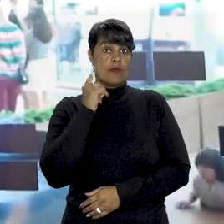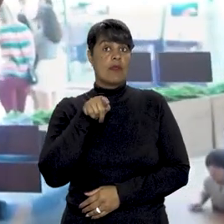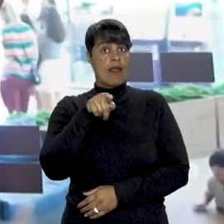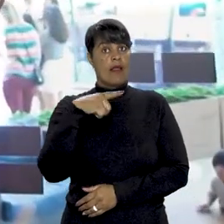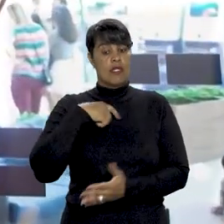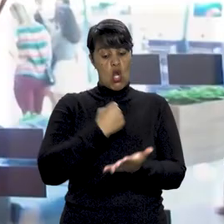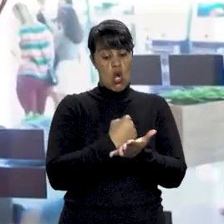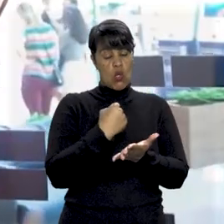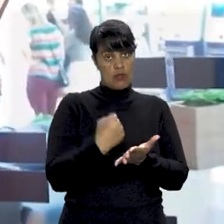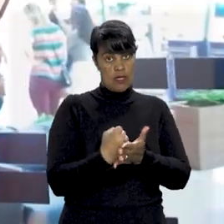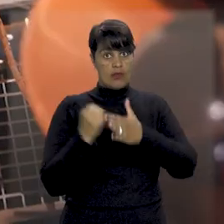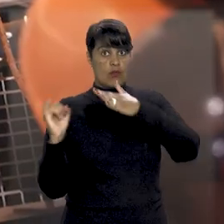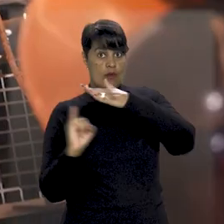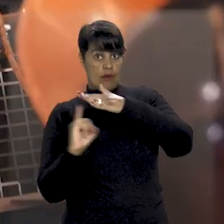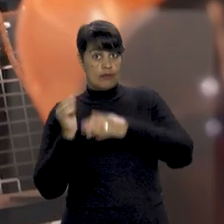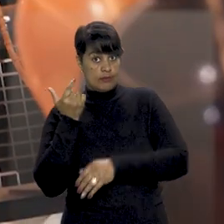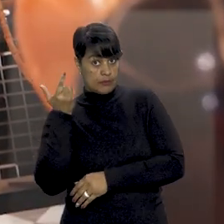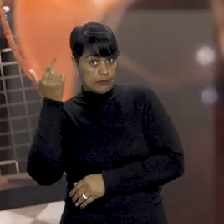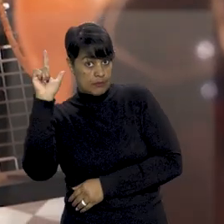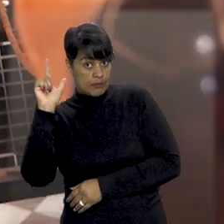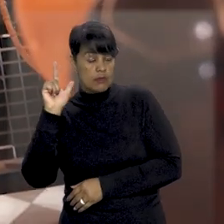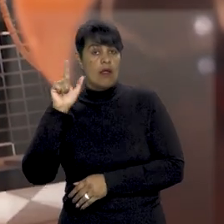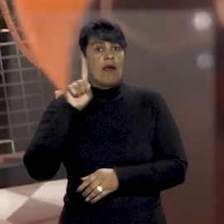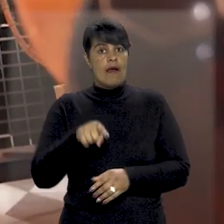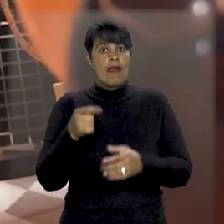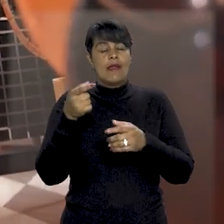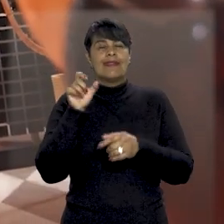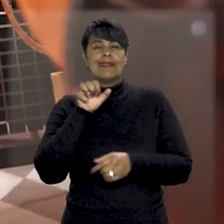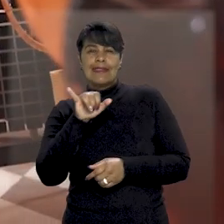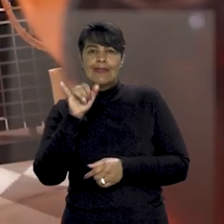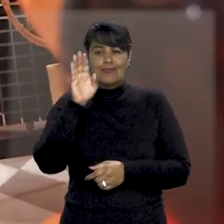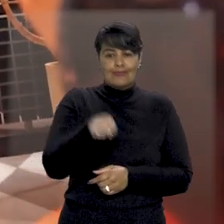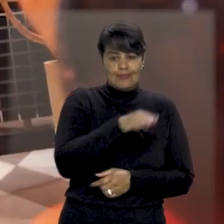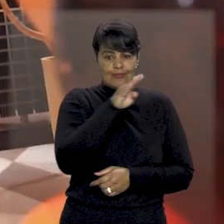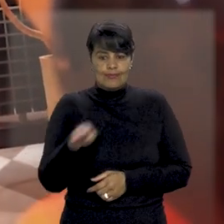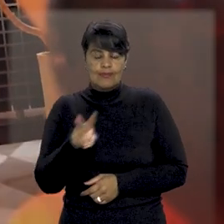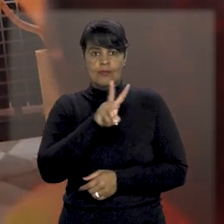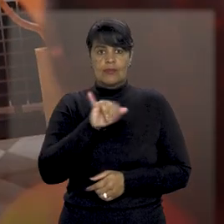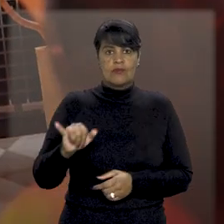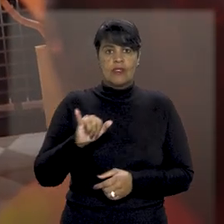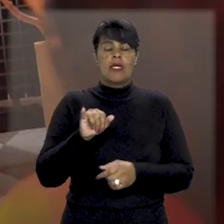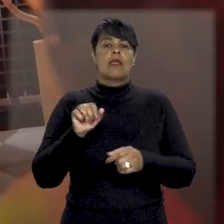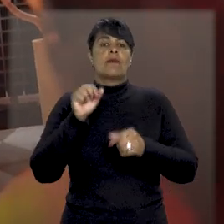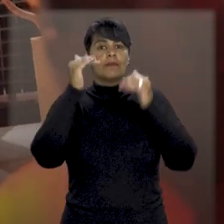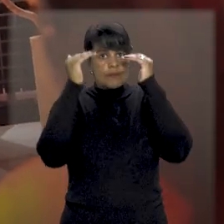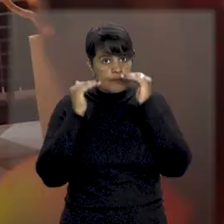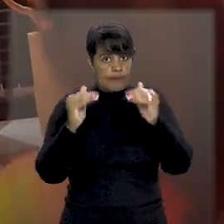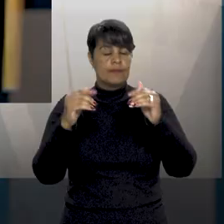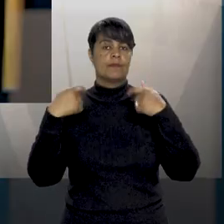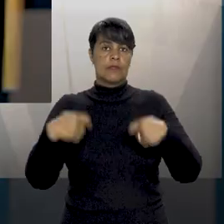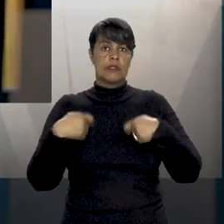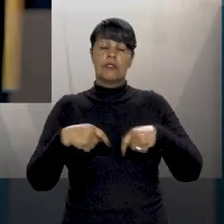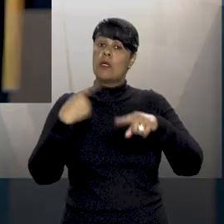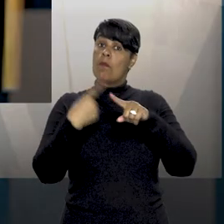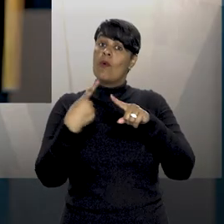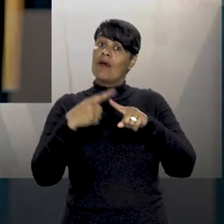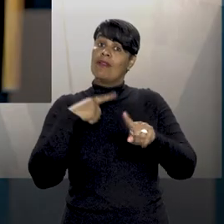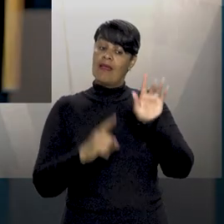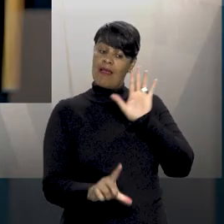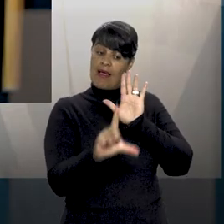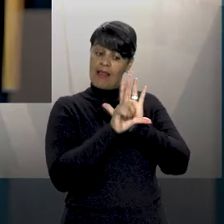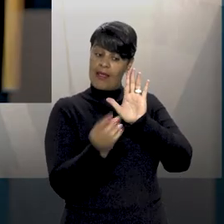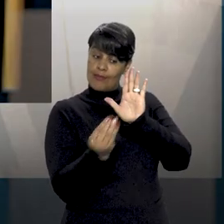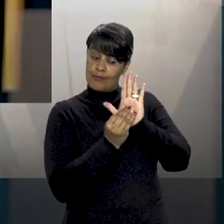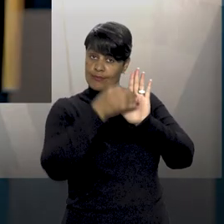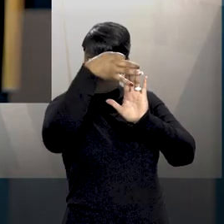internacional de adesão, com a consequente nulidade do compromisso arbitral, de acordo com a lei que dispõe sobre a arbitragem.